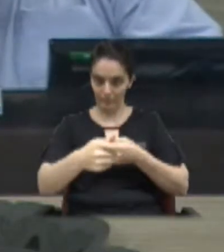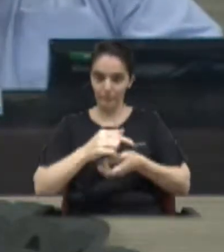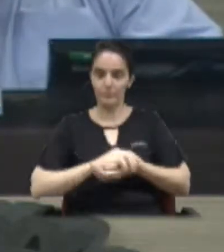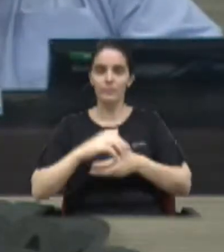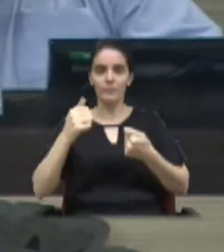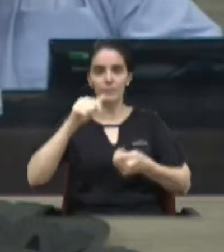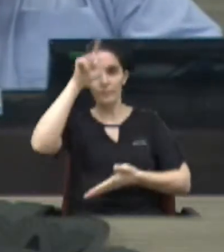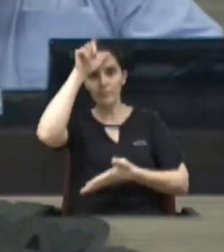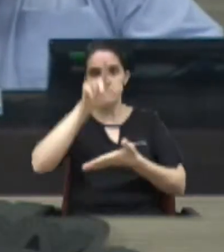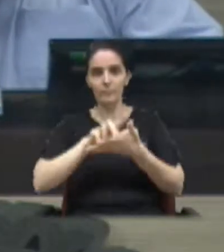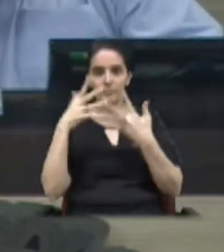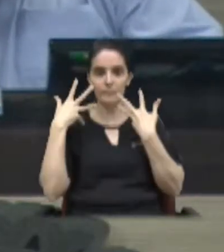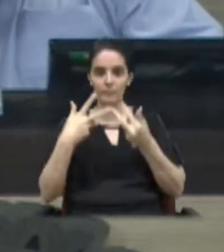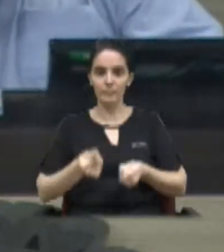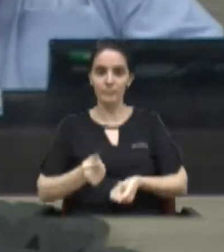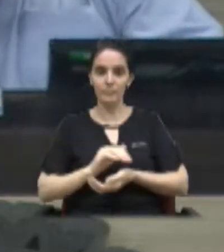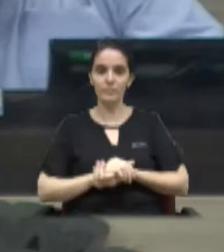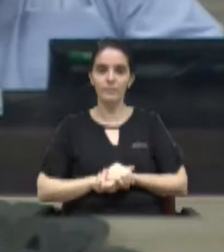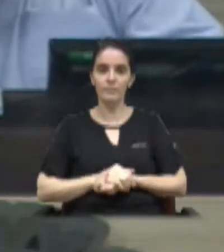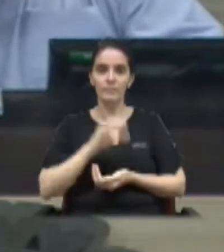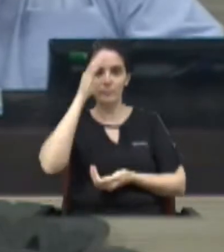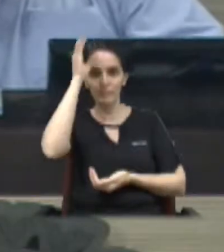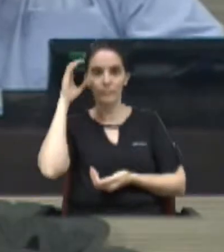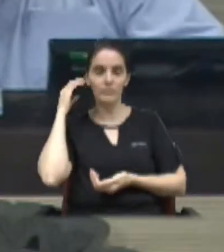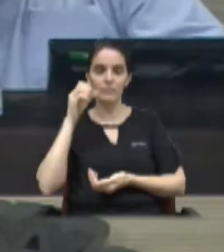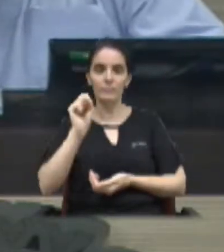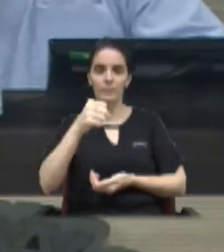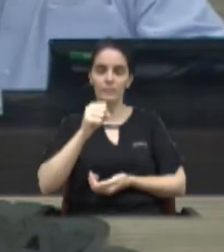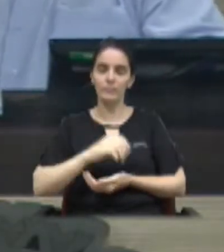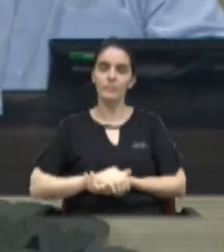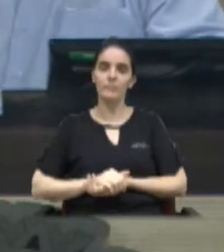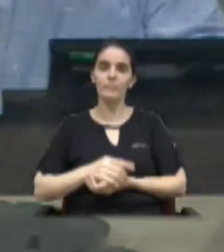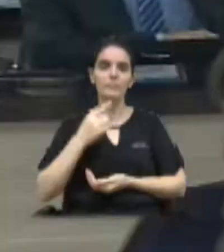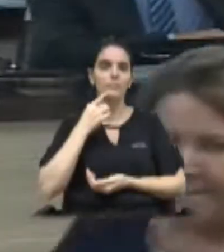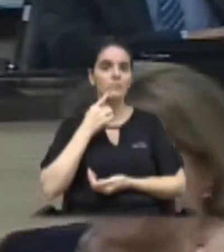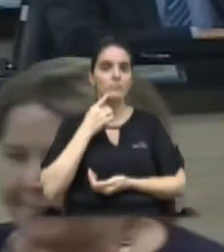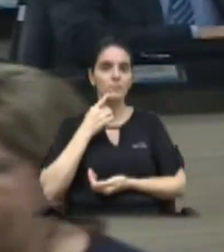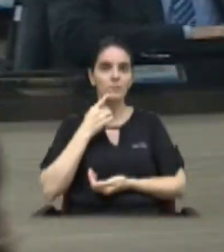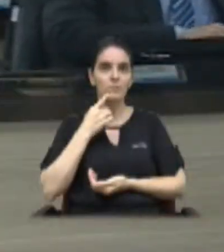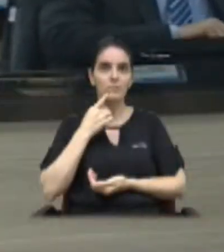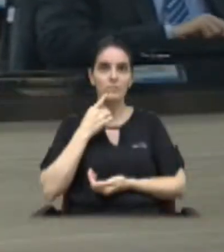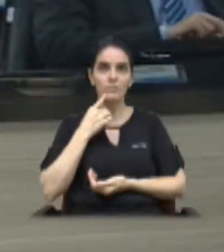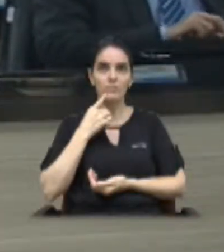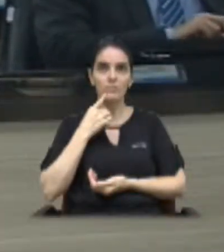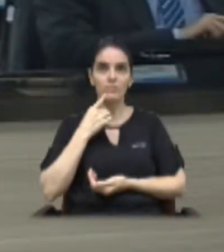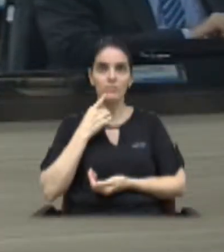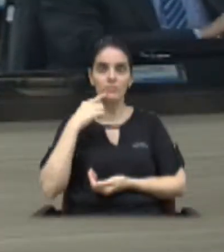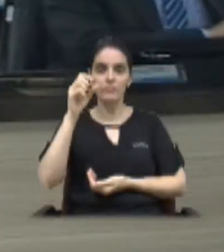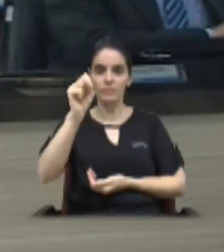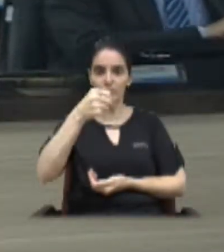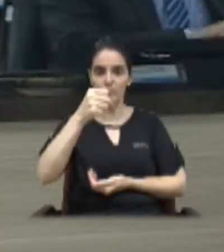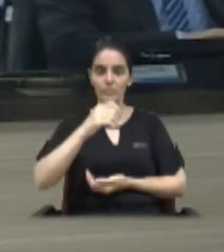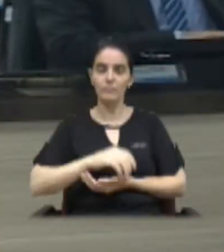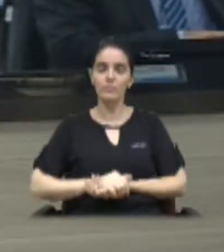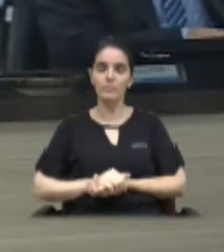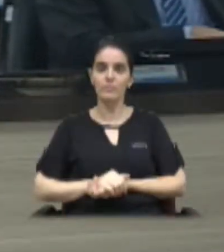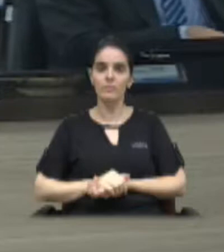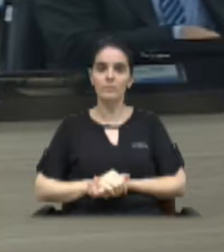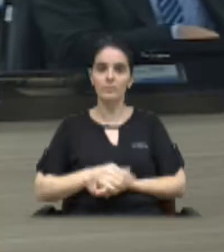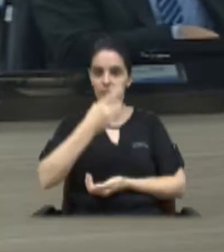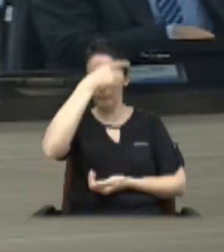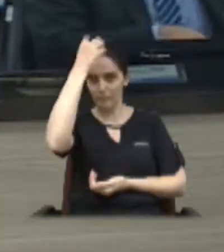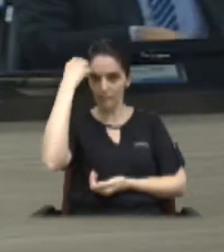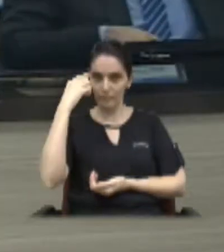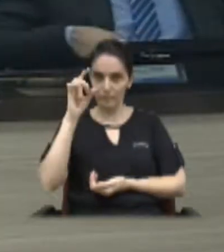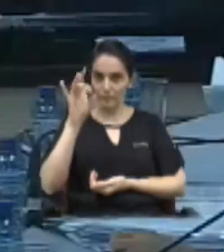anuência dos líderes. Carolina Pontes. Sim, presidente. Cleiton Silva. Sim, presidente. Marco Antônio Xavier.